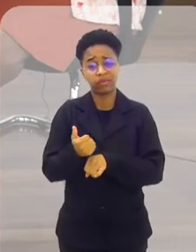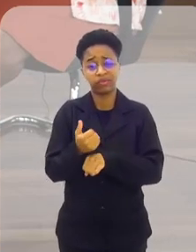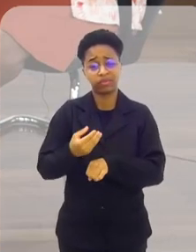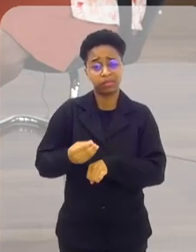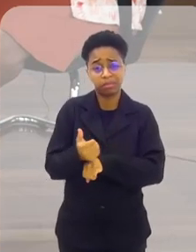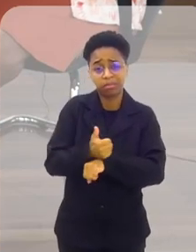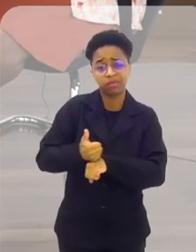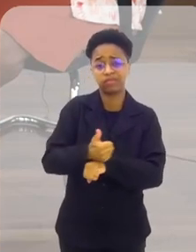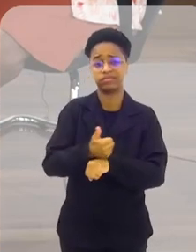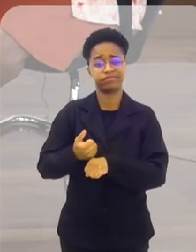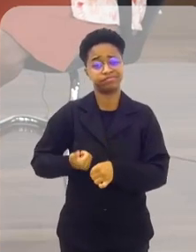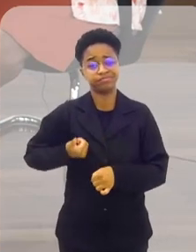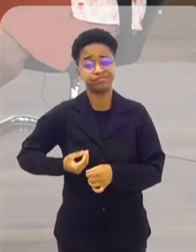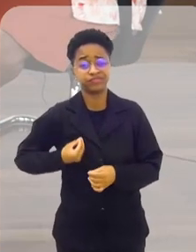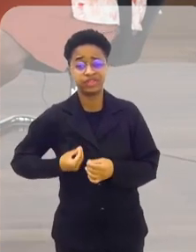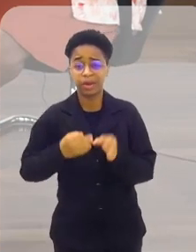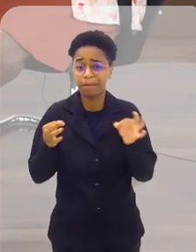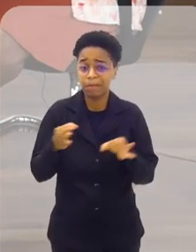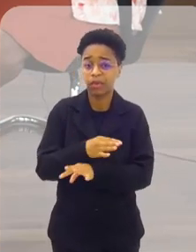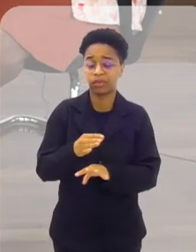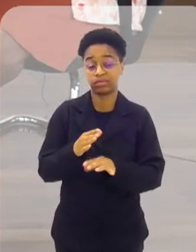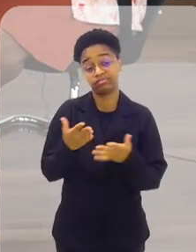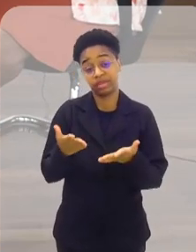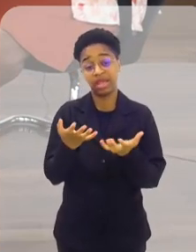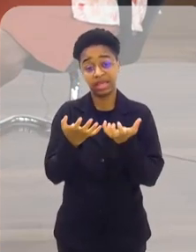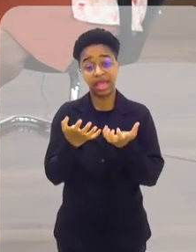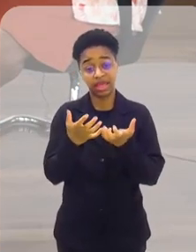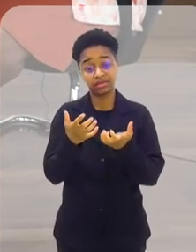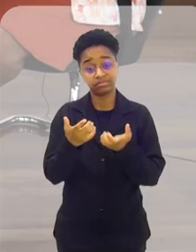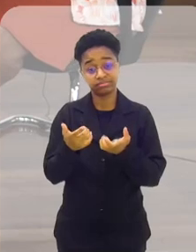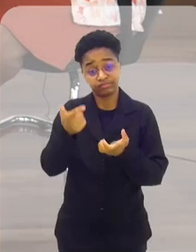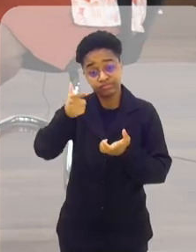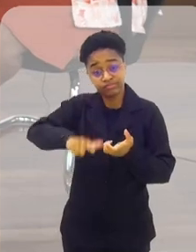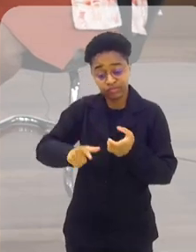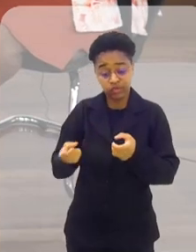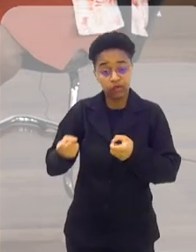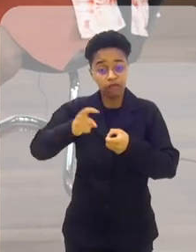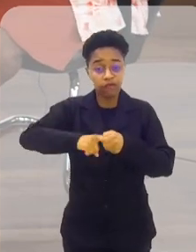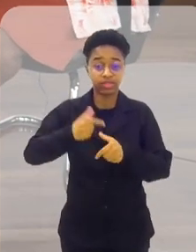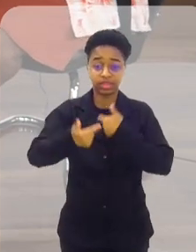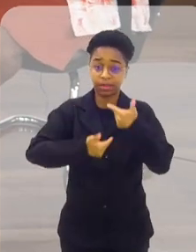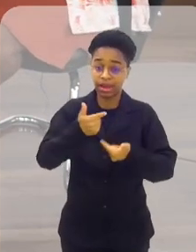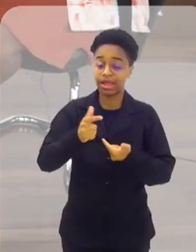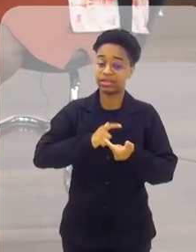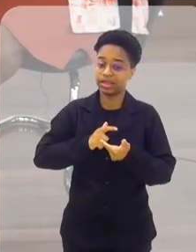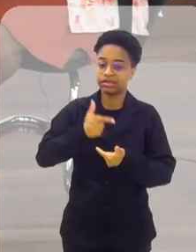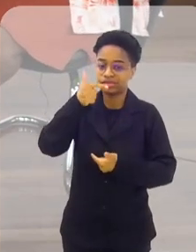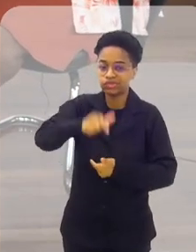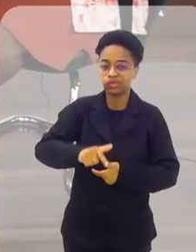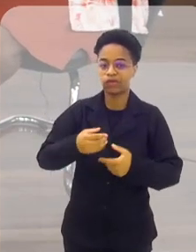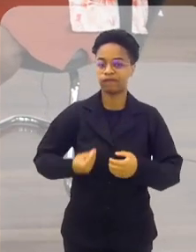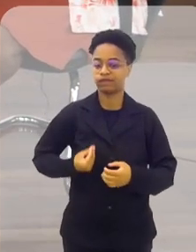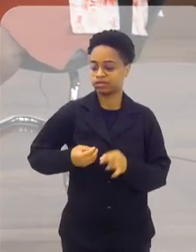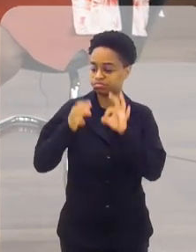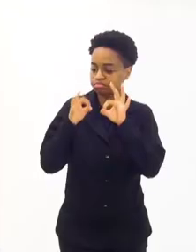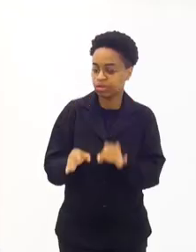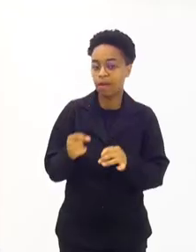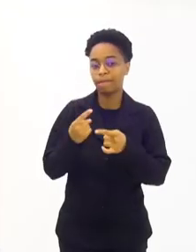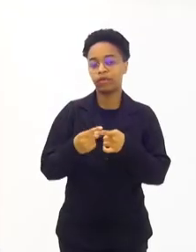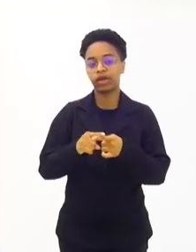vida profissional formada e elas querem isso, exatamente, voltar a trabalhar, ter dignidade, né?